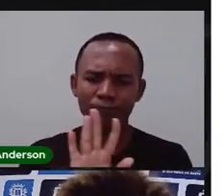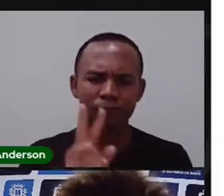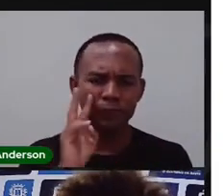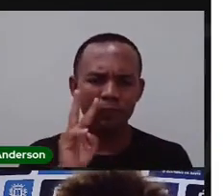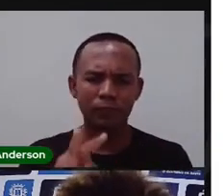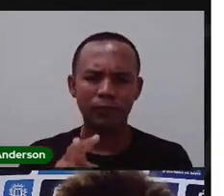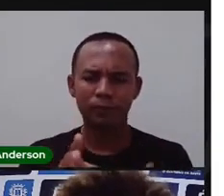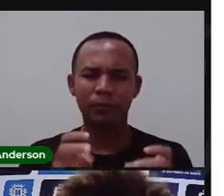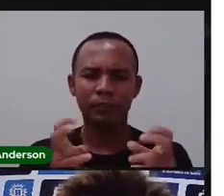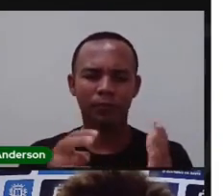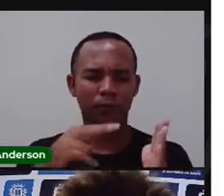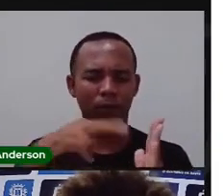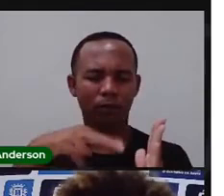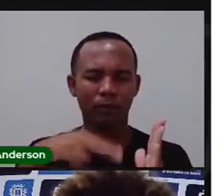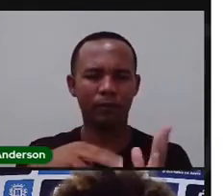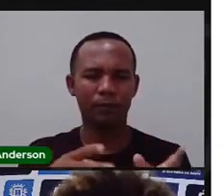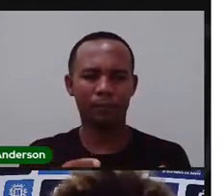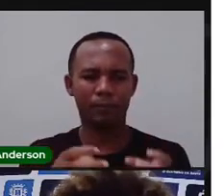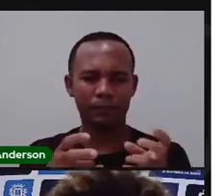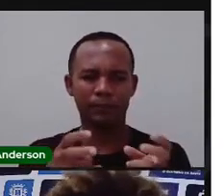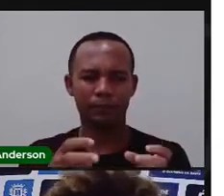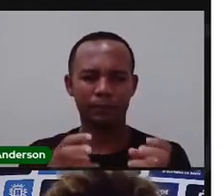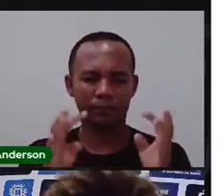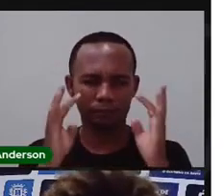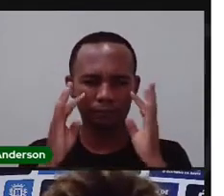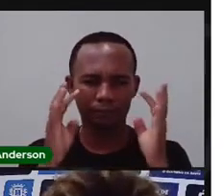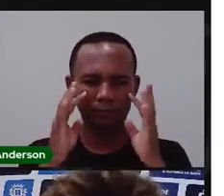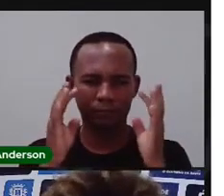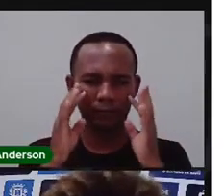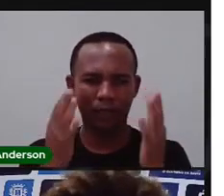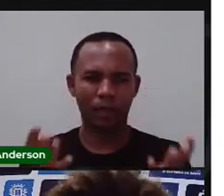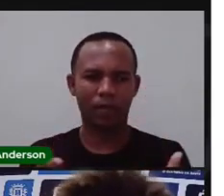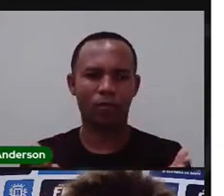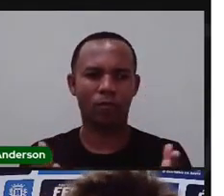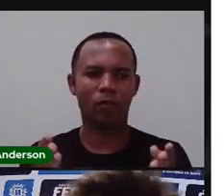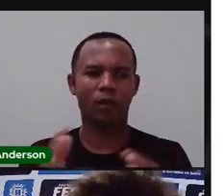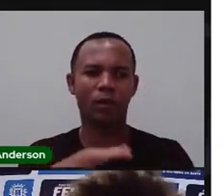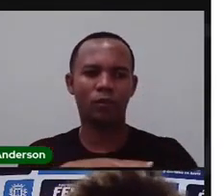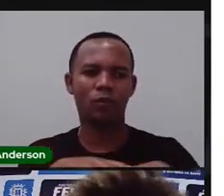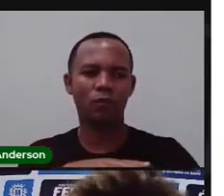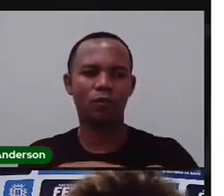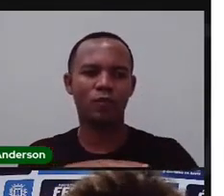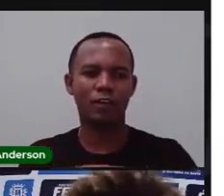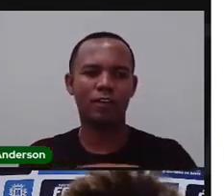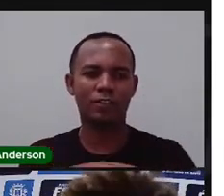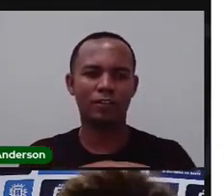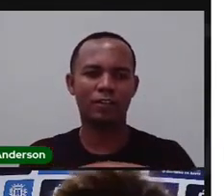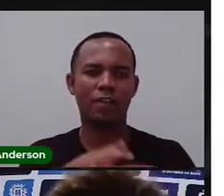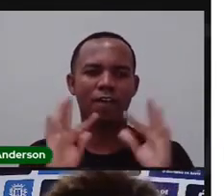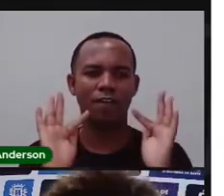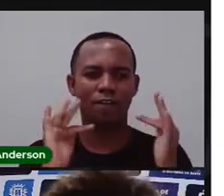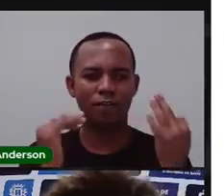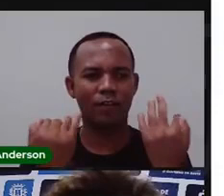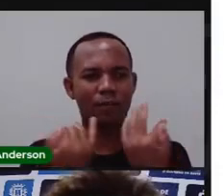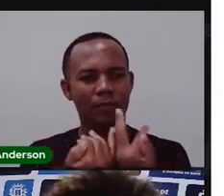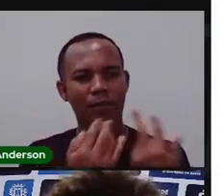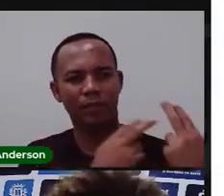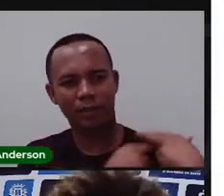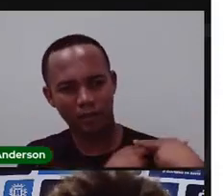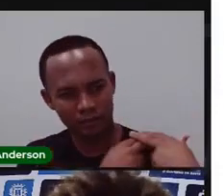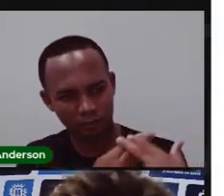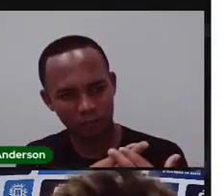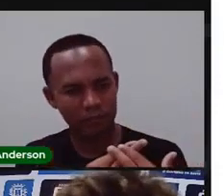e ler o texto atentamente, converse com os seus familiares, pode ser com o responsável,